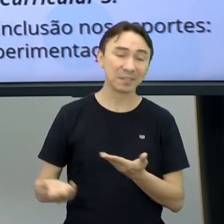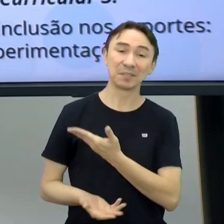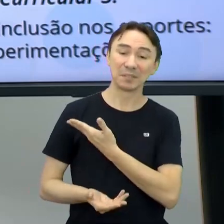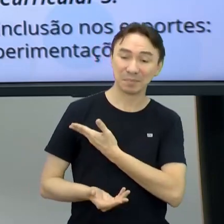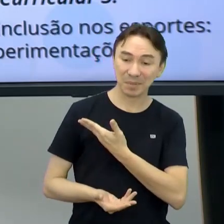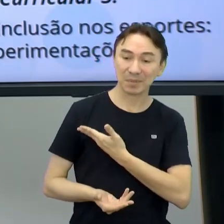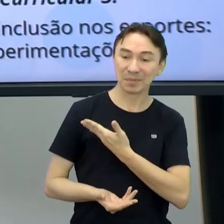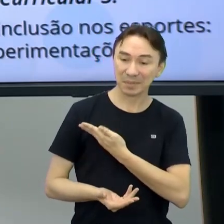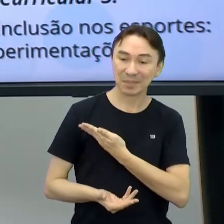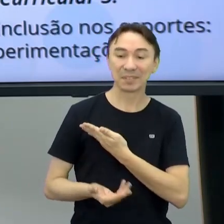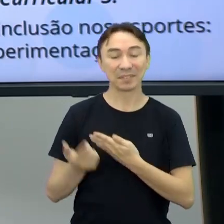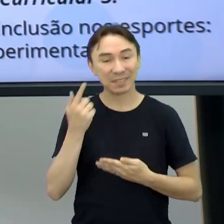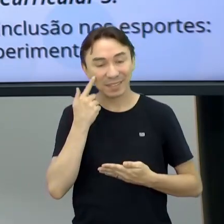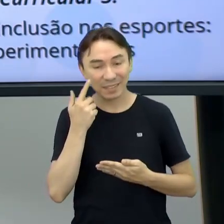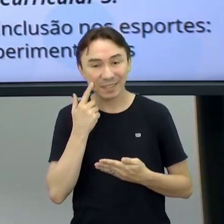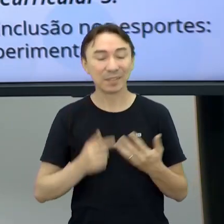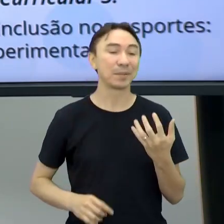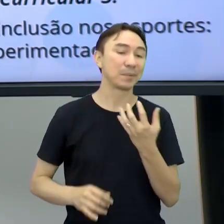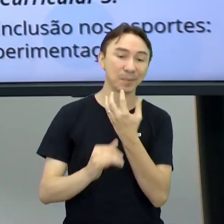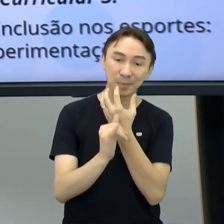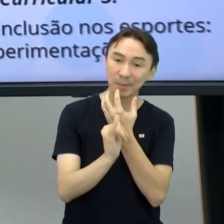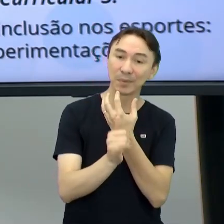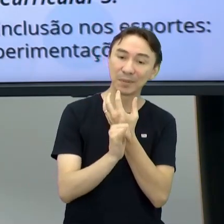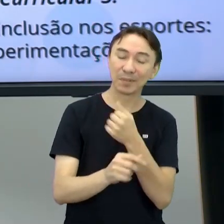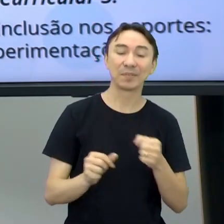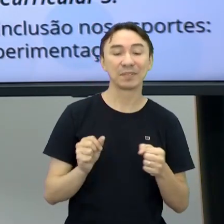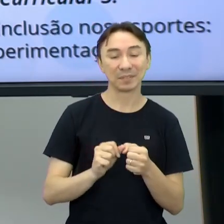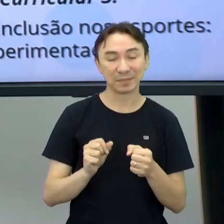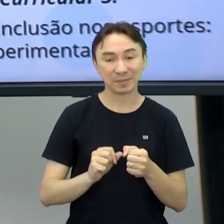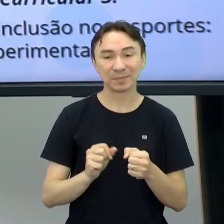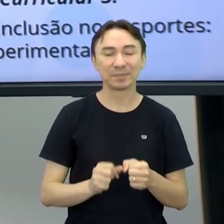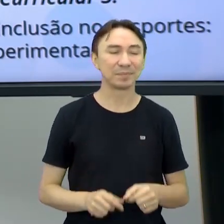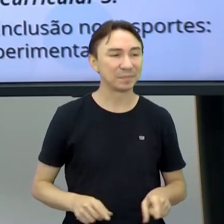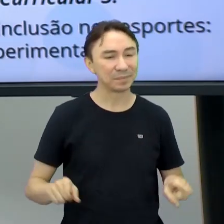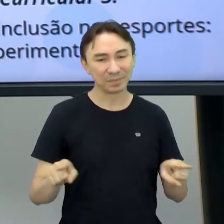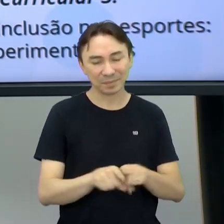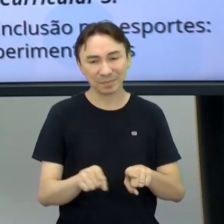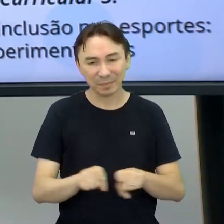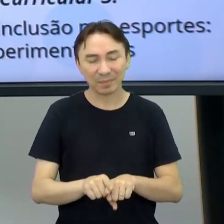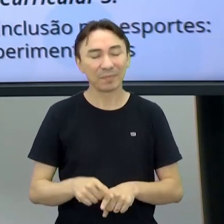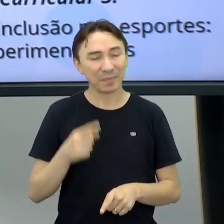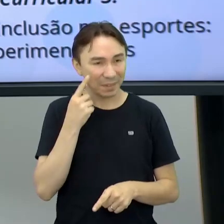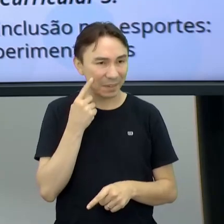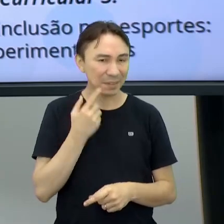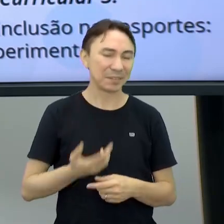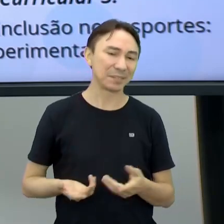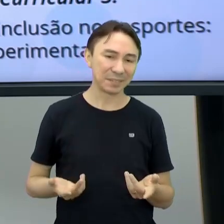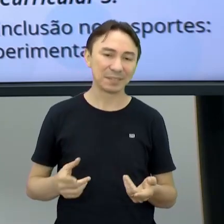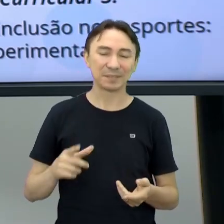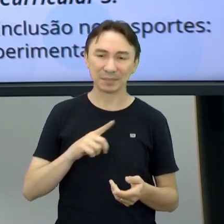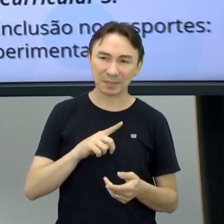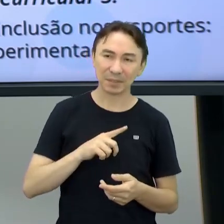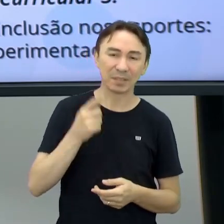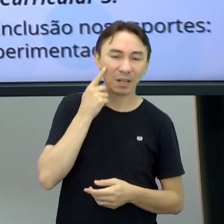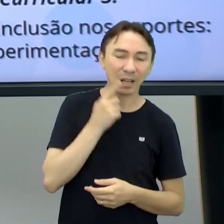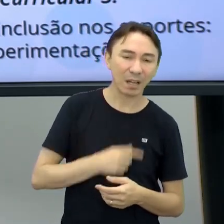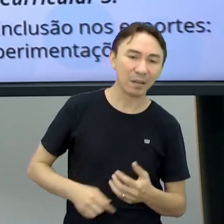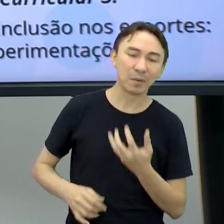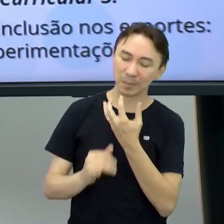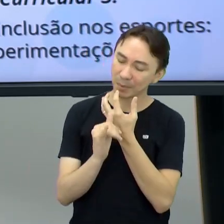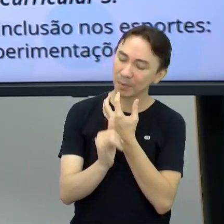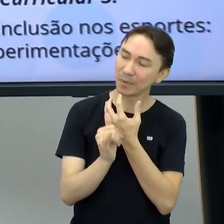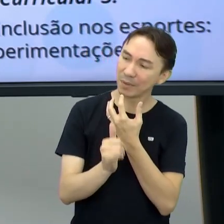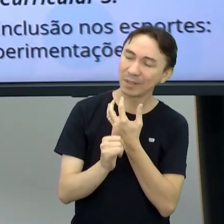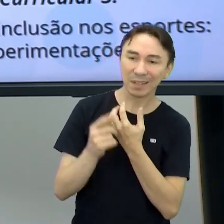da mesma forma que eu fiz com o professor Mauro Marcel Mauro, faz uma crônica para mim Ah, me dá um praza Ah,